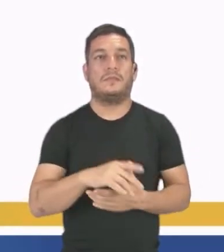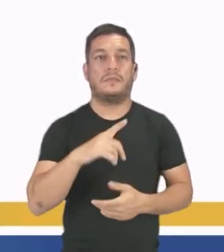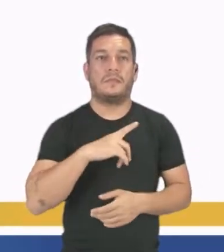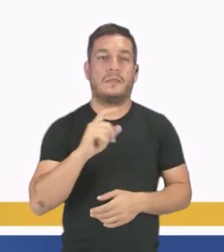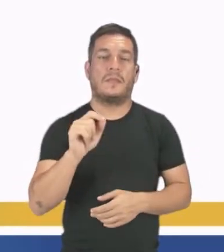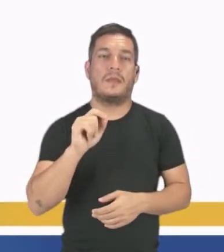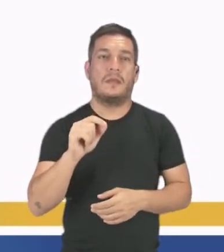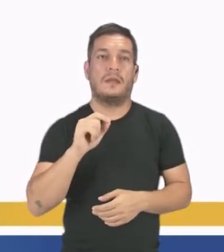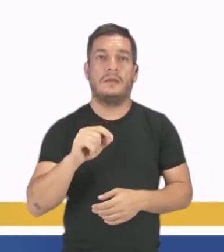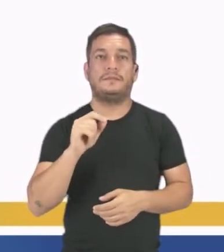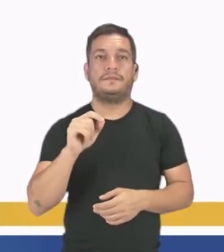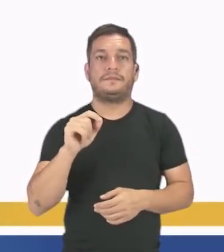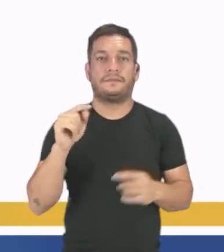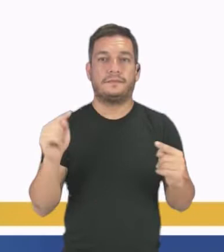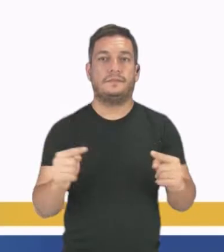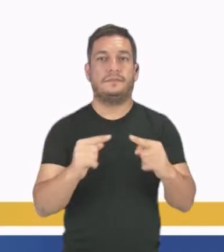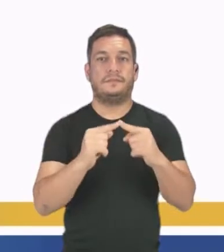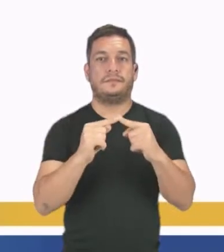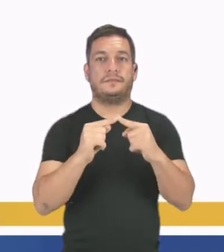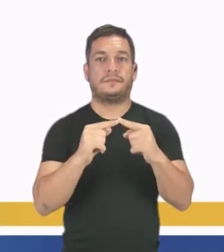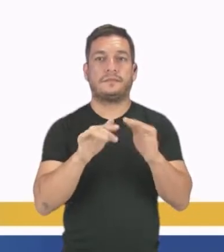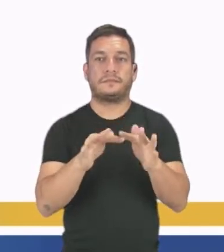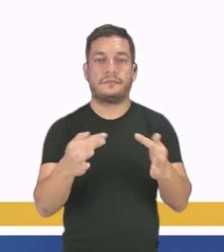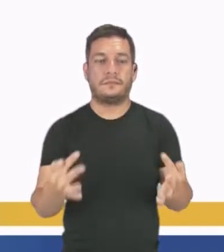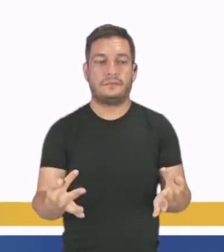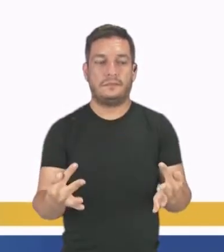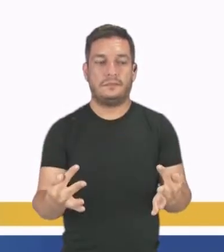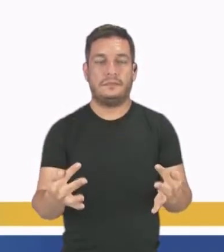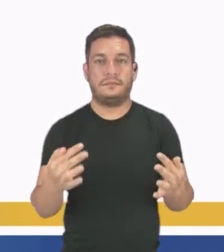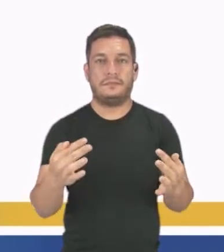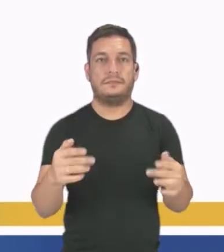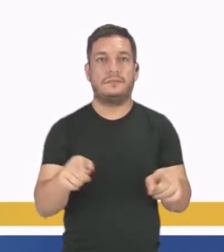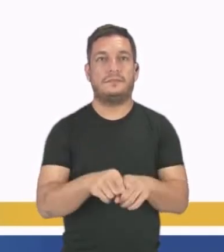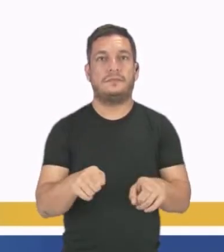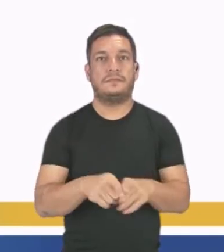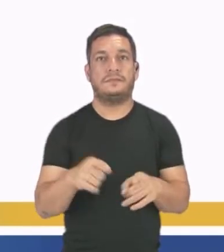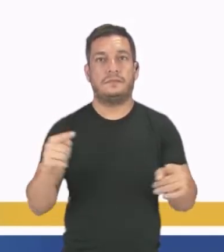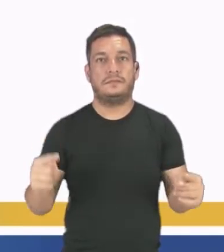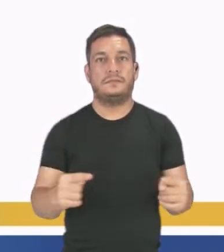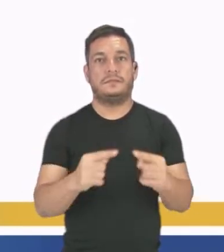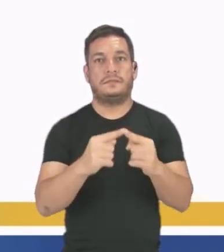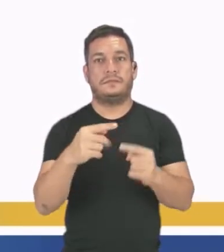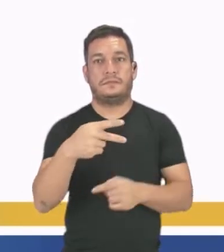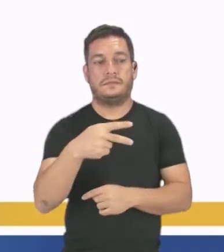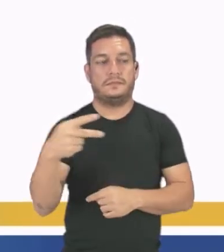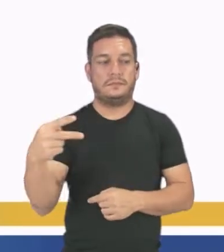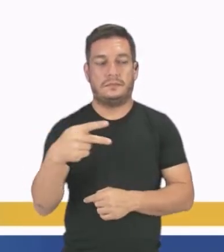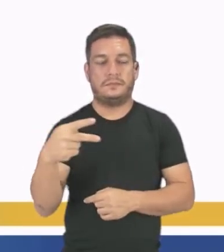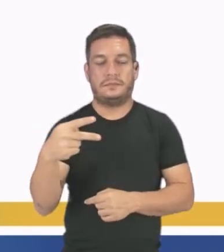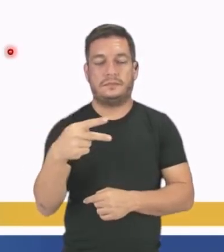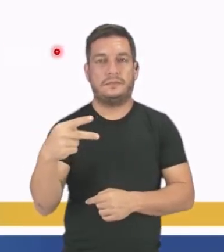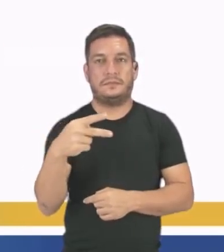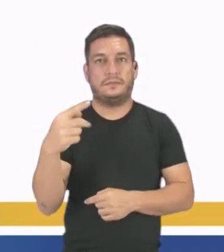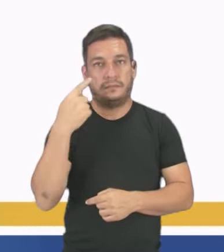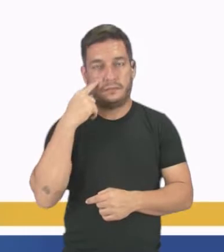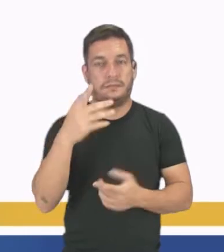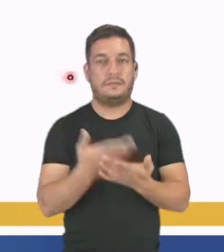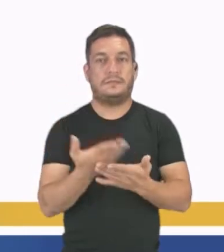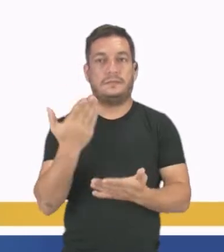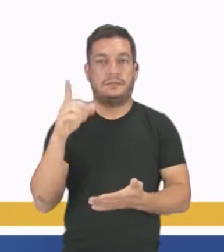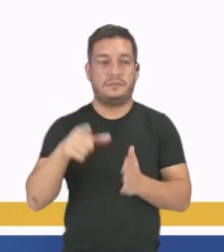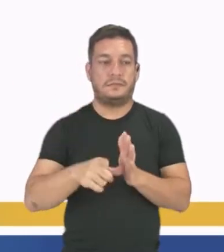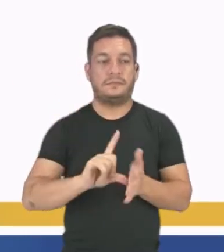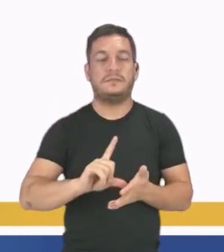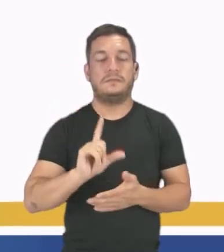aqui nós temos somente ligações simples e aqui nós temos ligação dupla. E aí, como a gente viu na aula anterior,